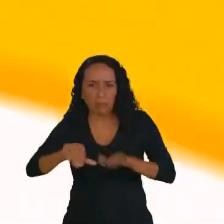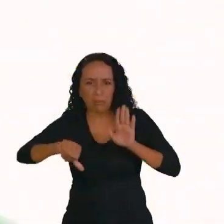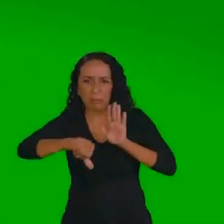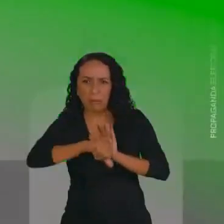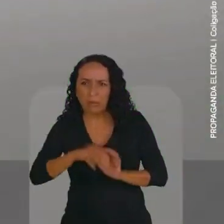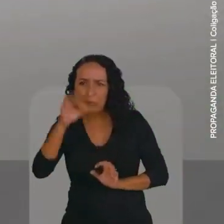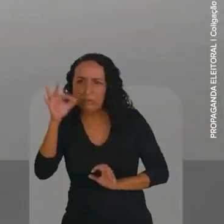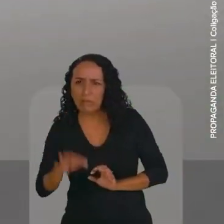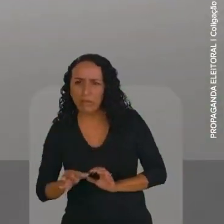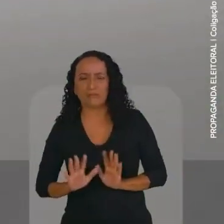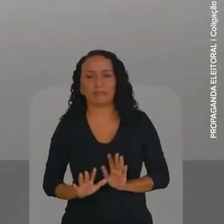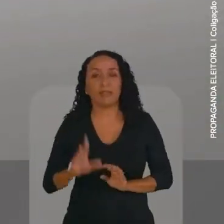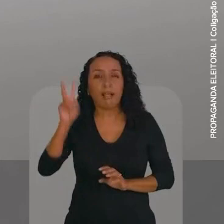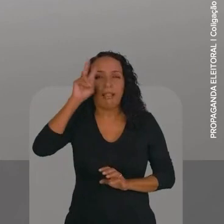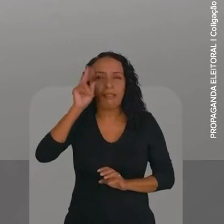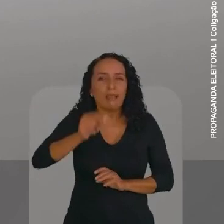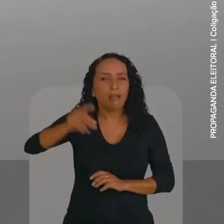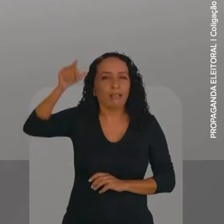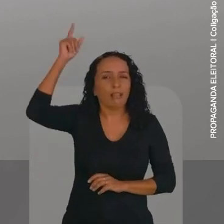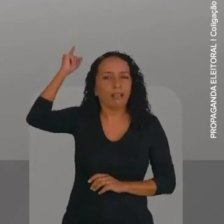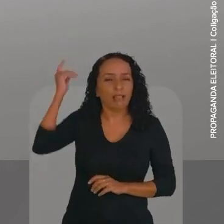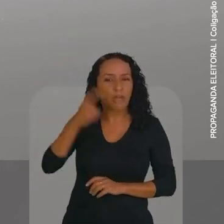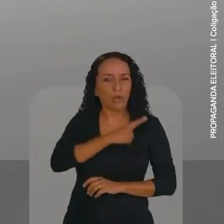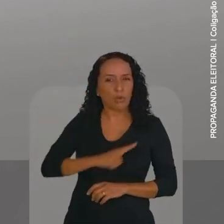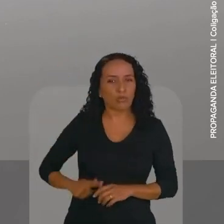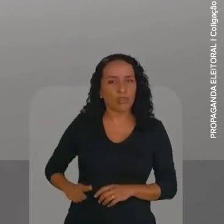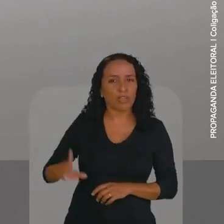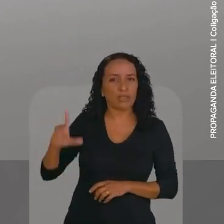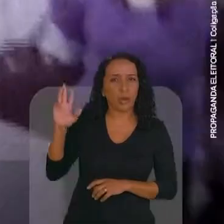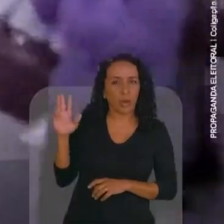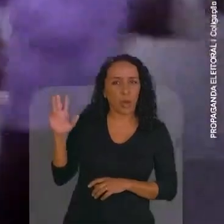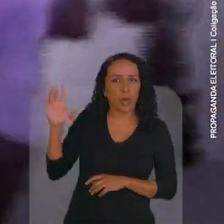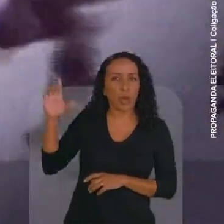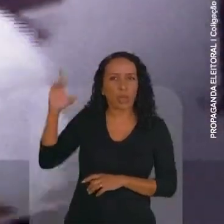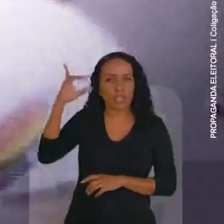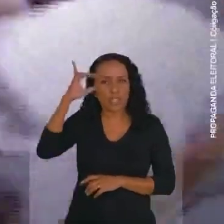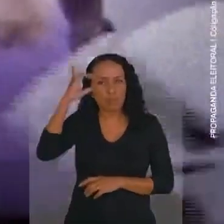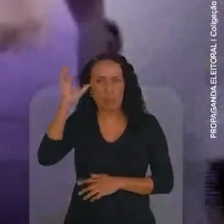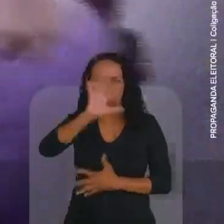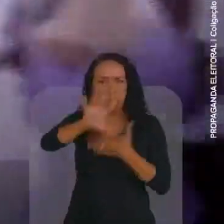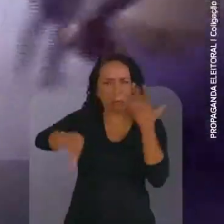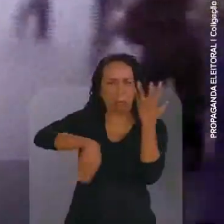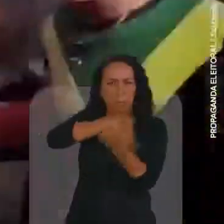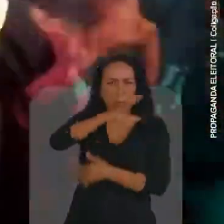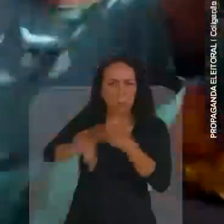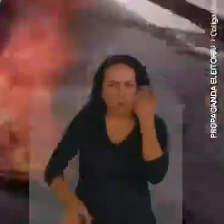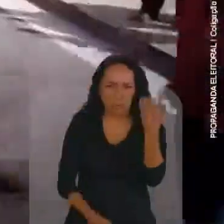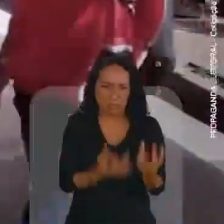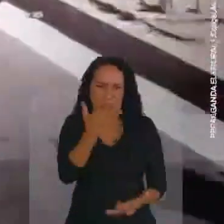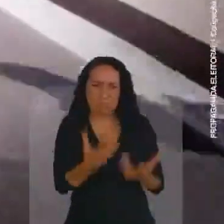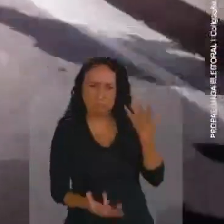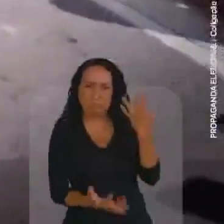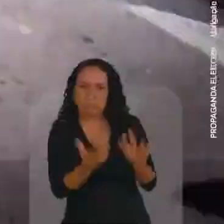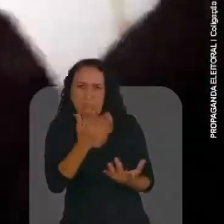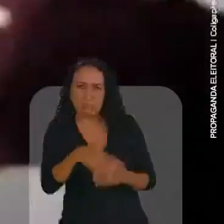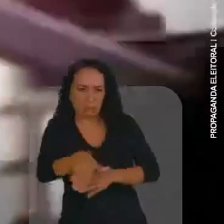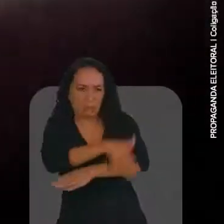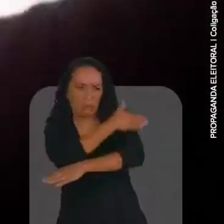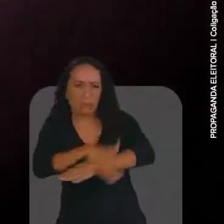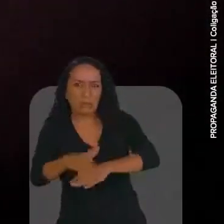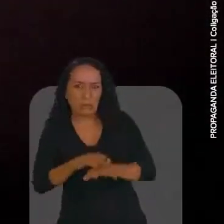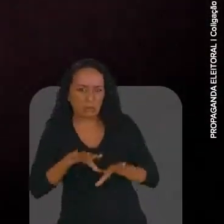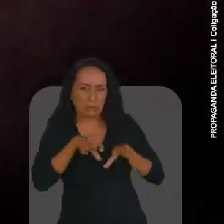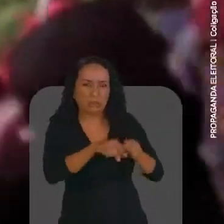compensa. Você lembra da época do governo do PT, de Lula e Dilma? Era aquela bagunça de militante queimando pneu em rodovia,